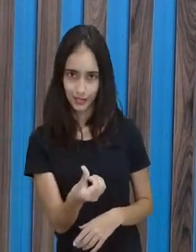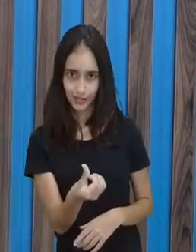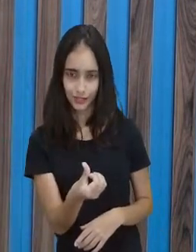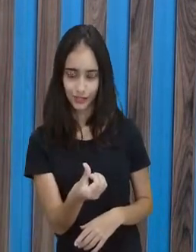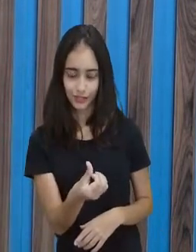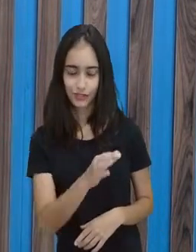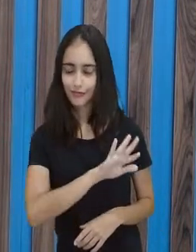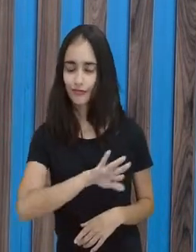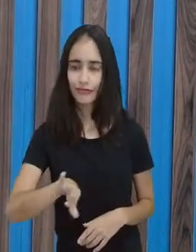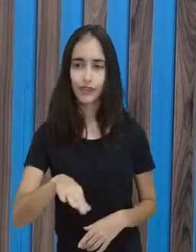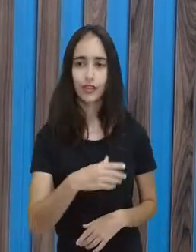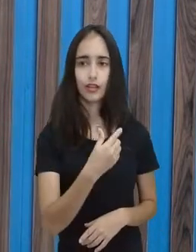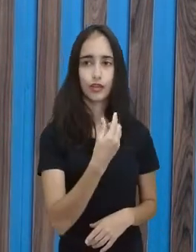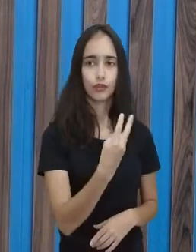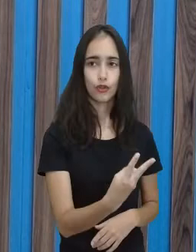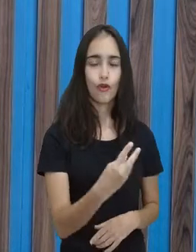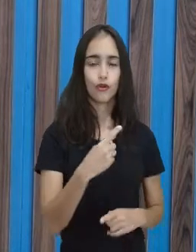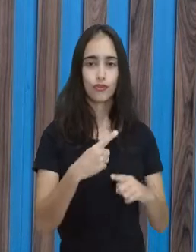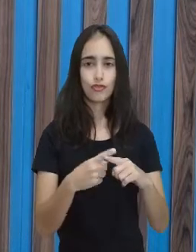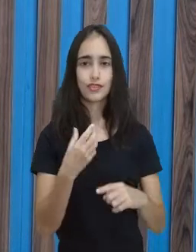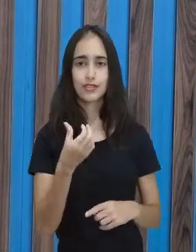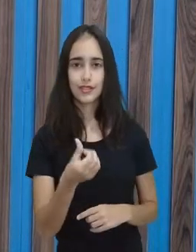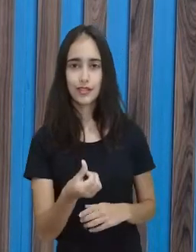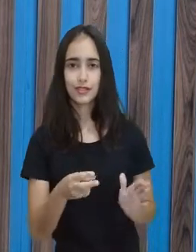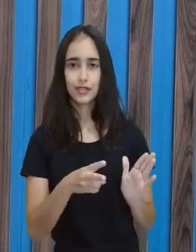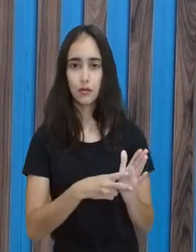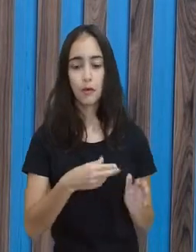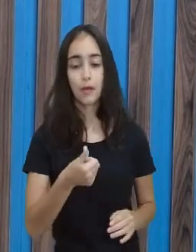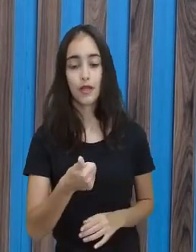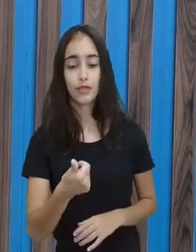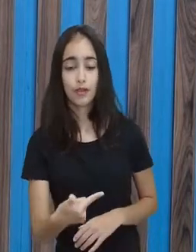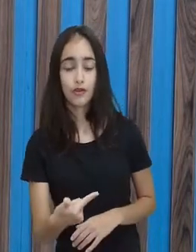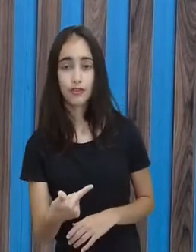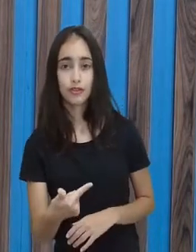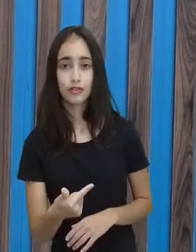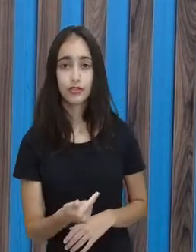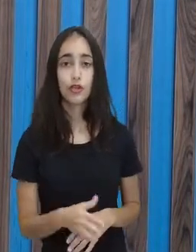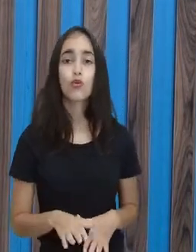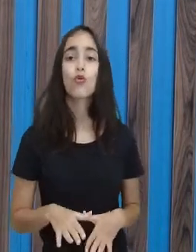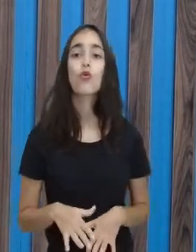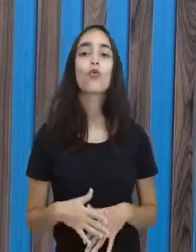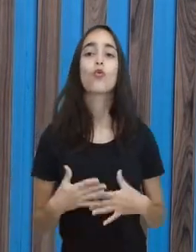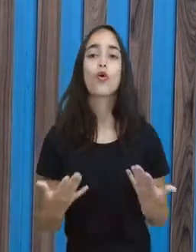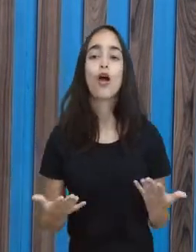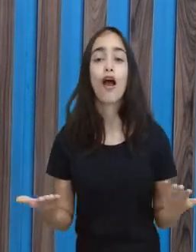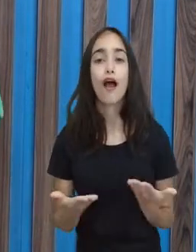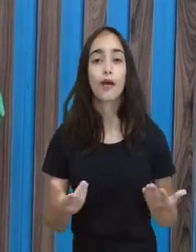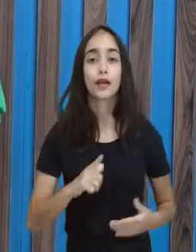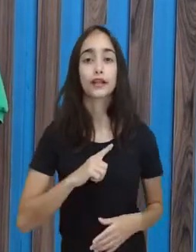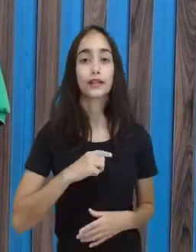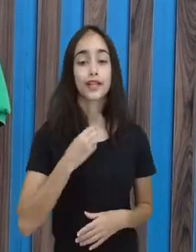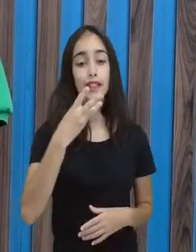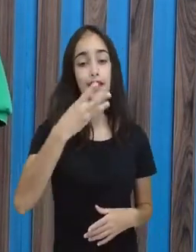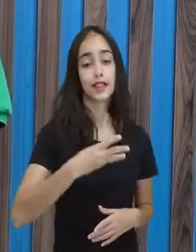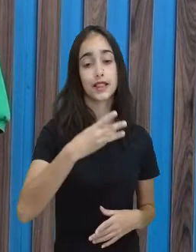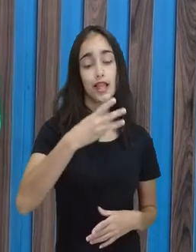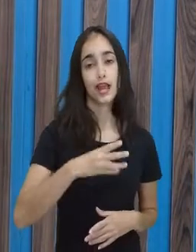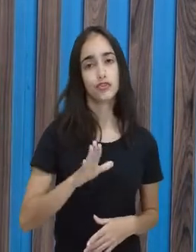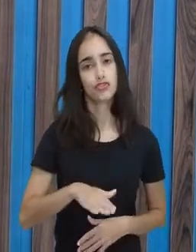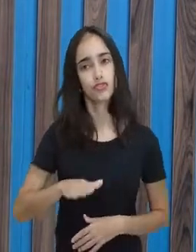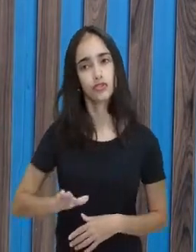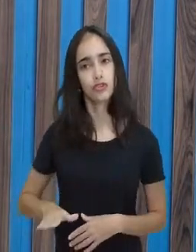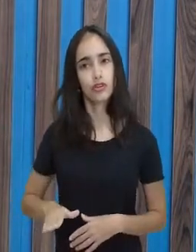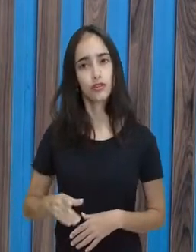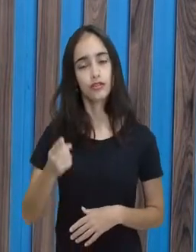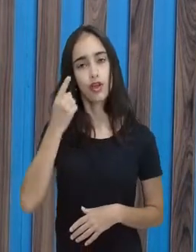crianças. Quanto cada uma vai ganhar? Um, dois, três, quatro. Veja que eu coloquei os grupos na vertical, só